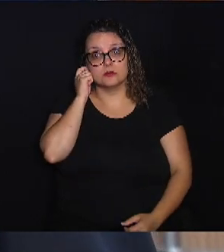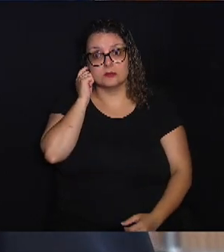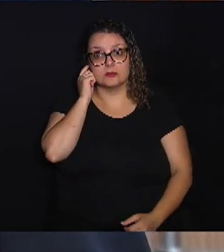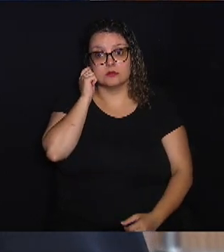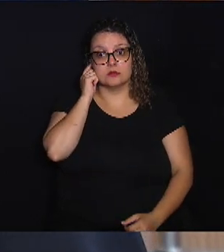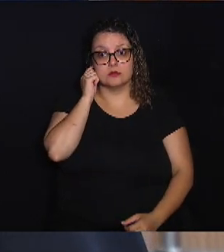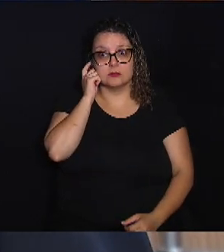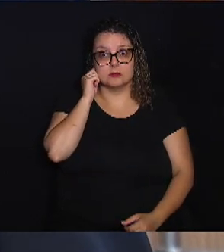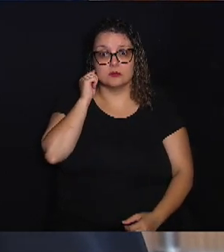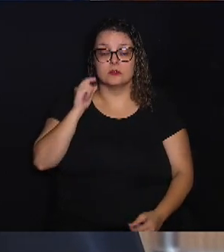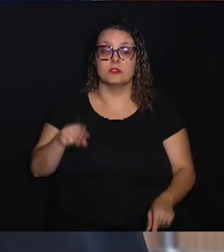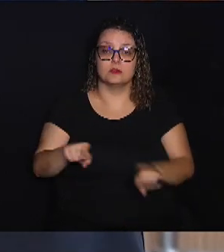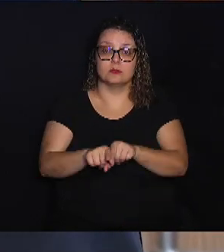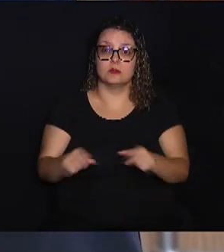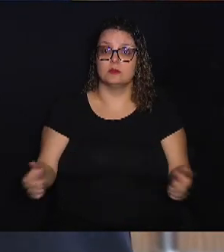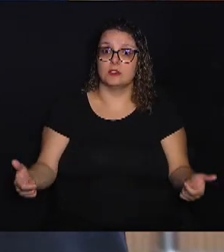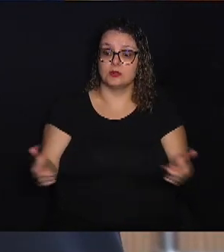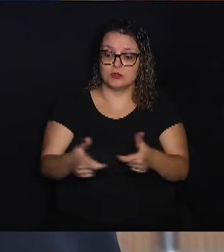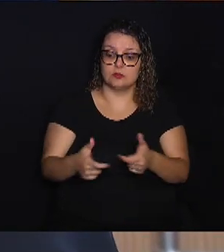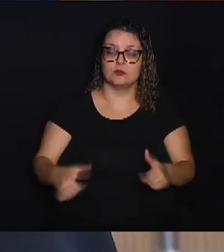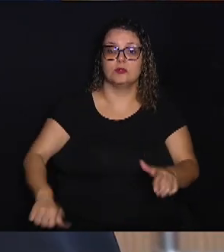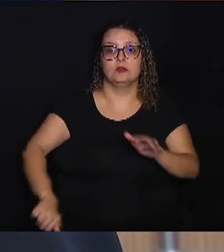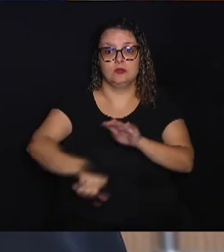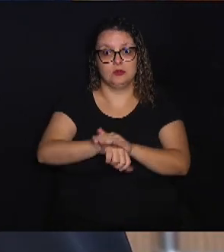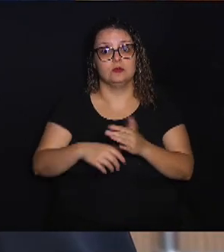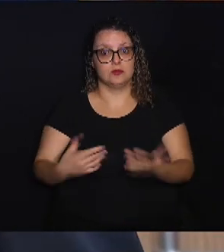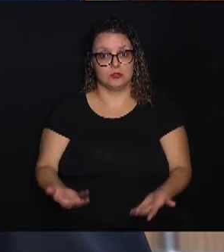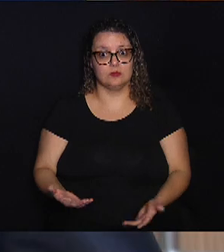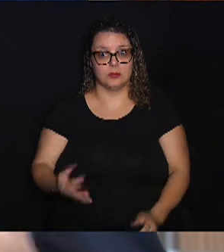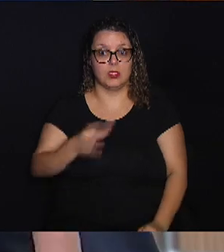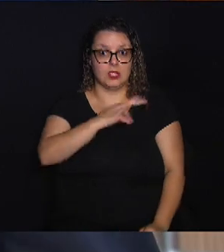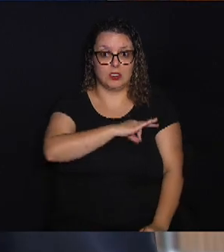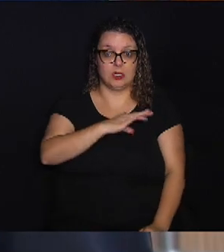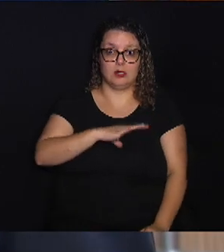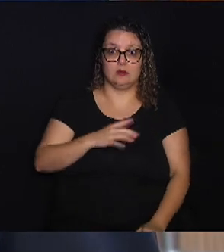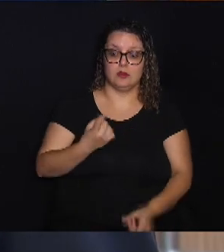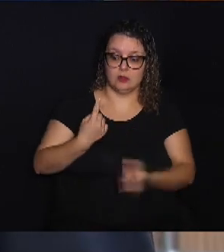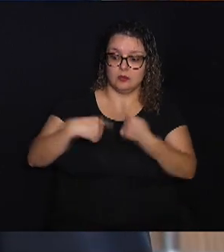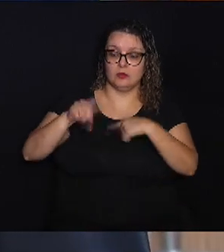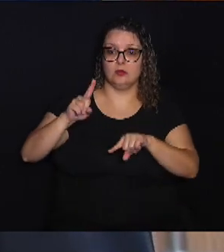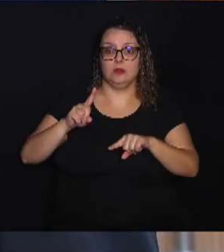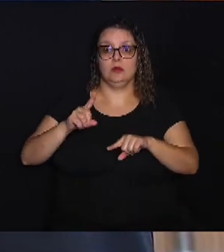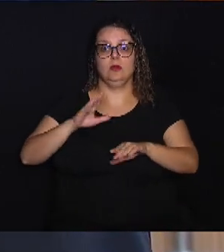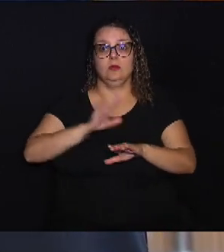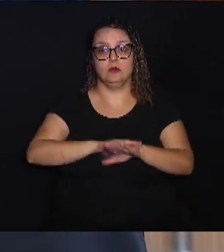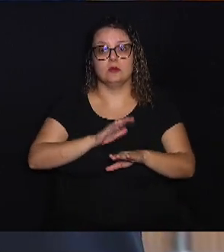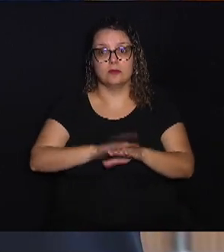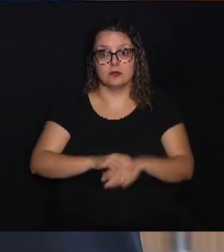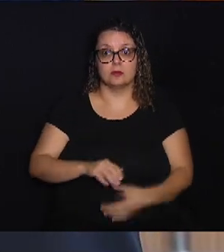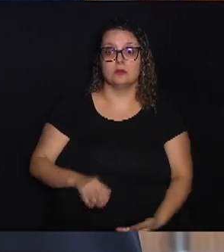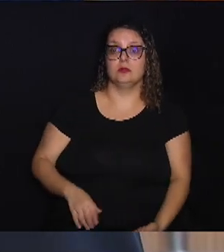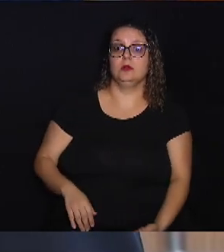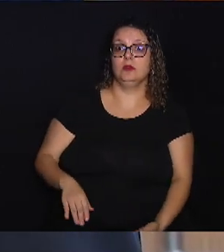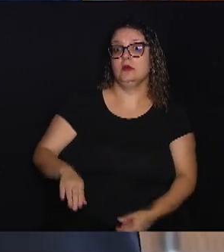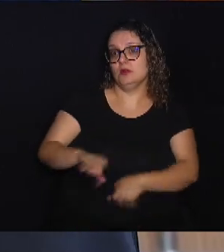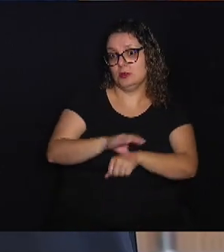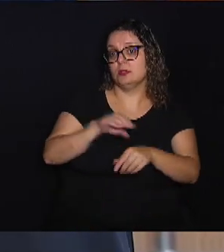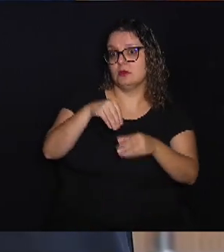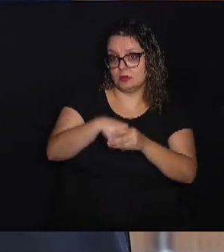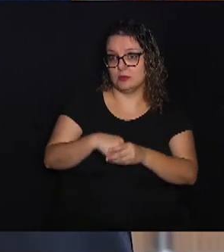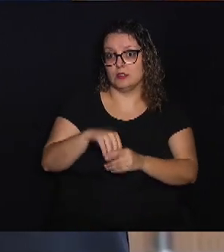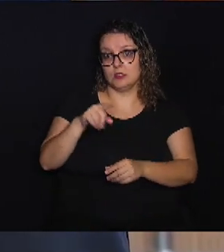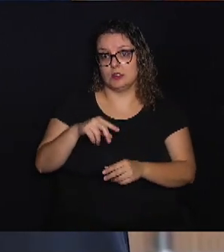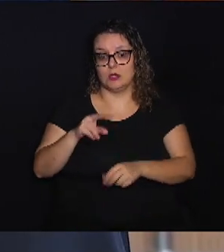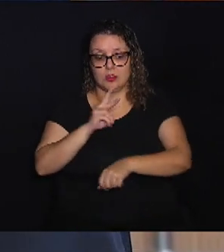à criminalidade. E a Guarda Municipal, ela tem inclusive superado as suas atribuições constitucionais, que é a de